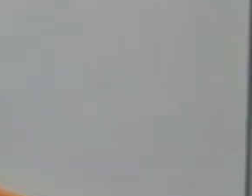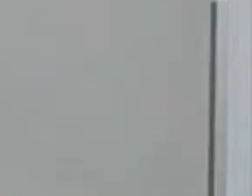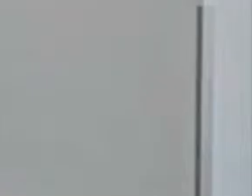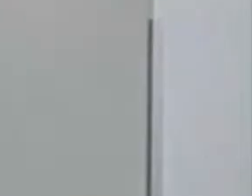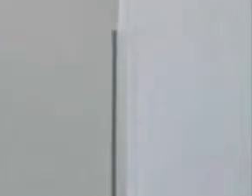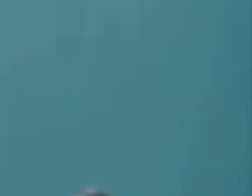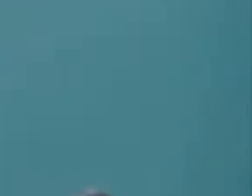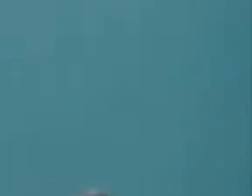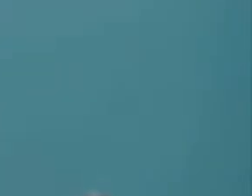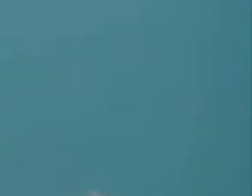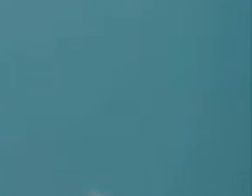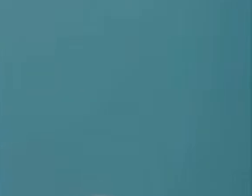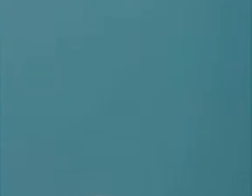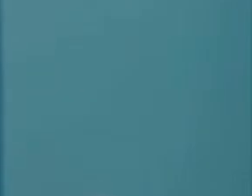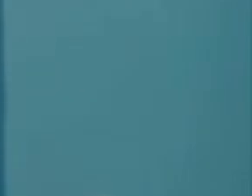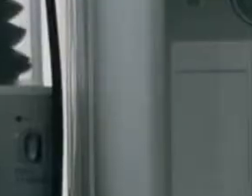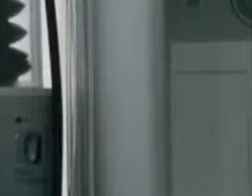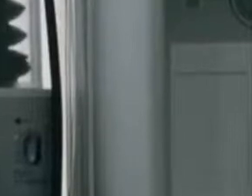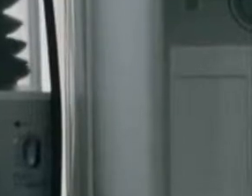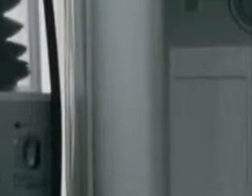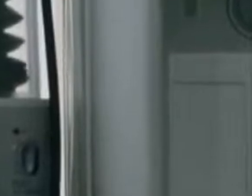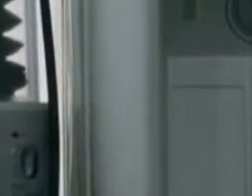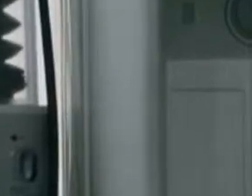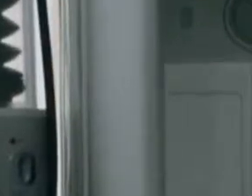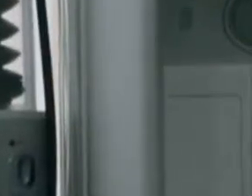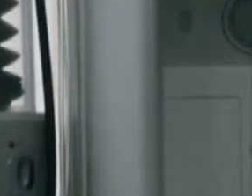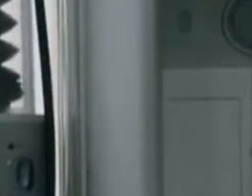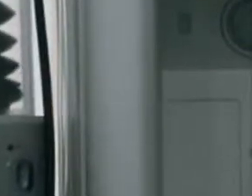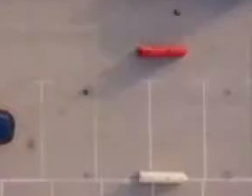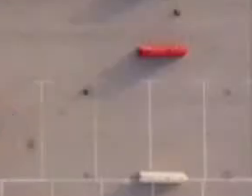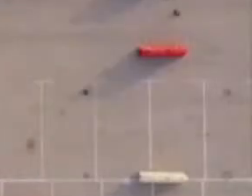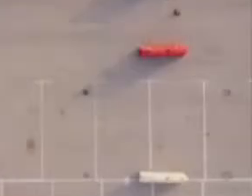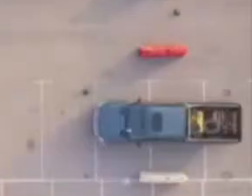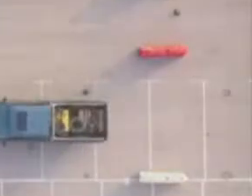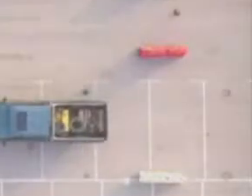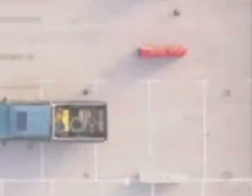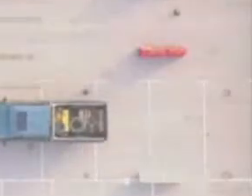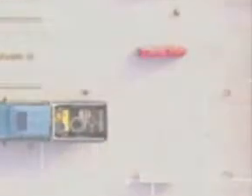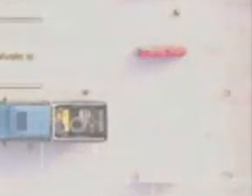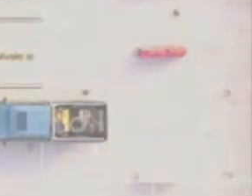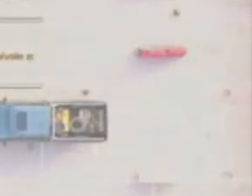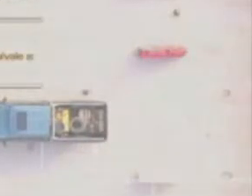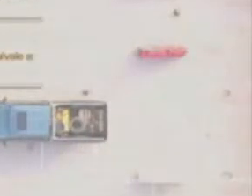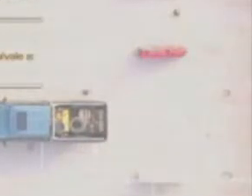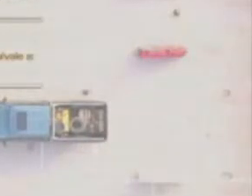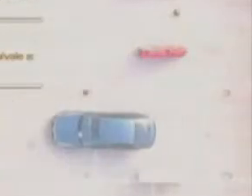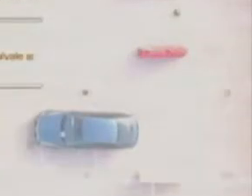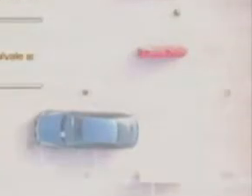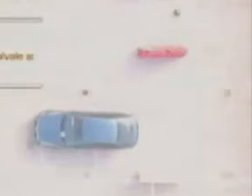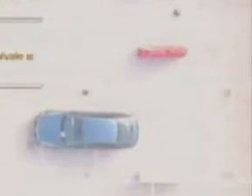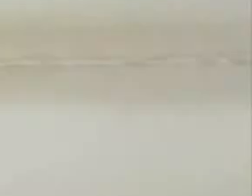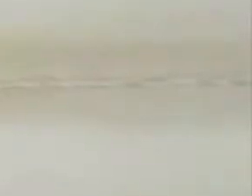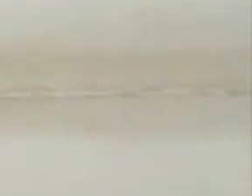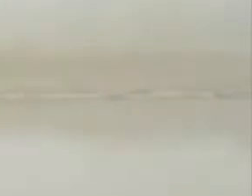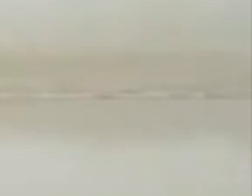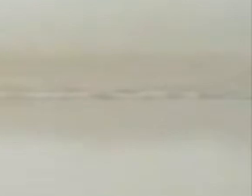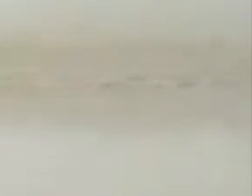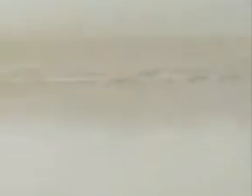dobramos os números de leitos de UTIs e colocamos o Estado no primeiro lugar no ranking de vacinação.